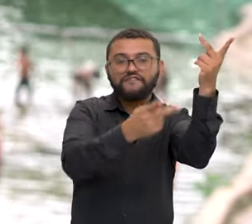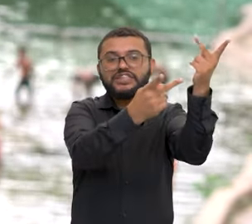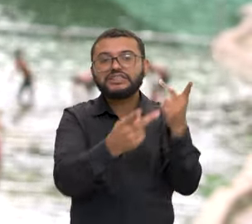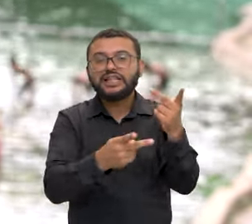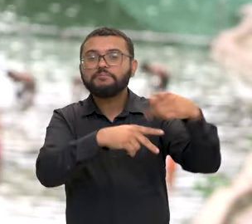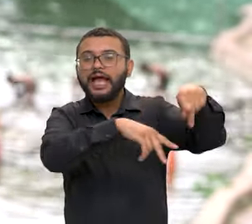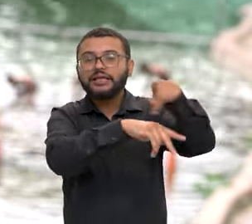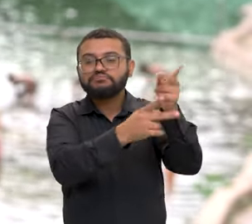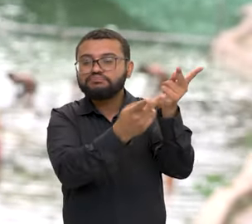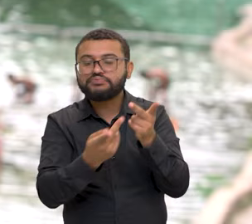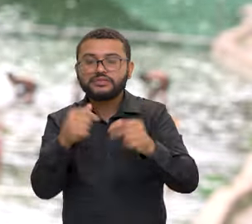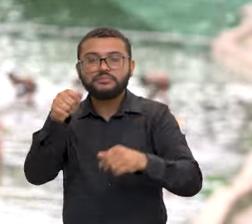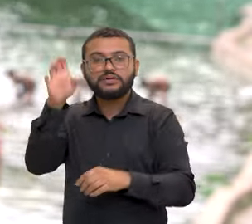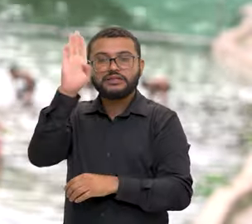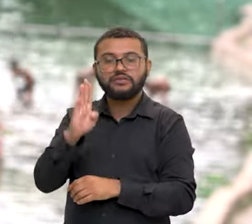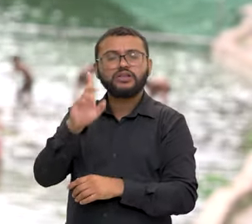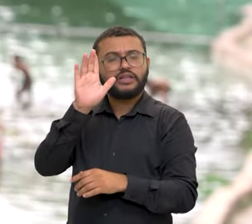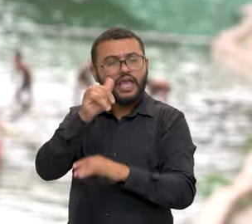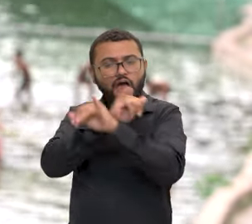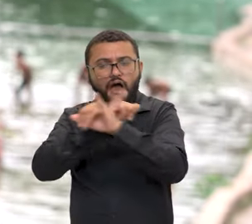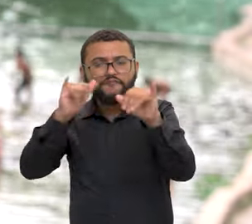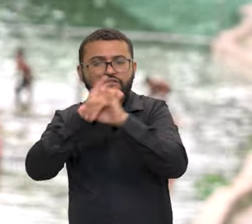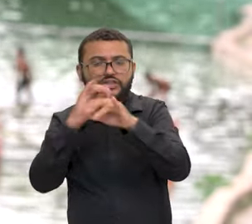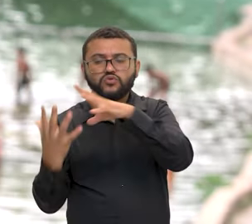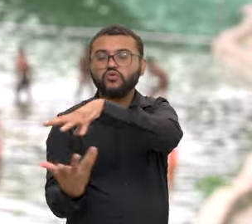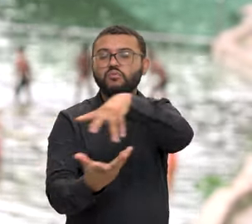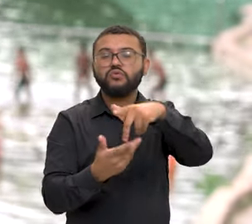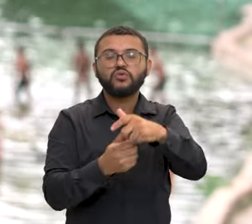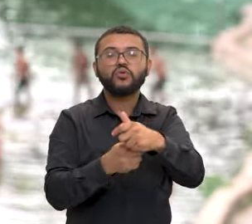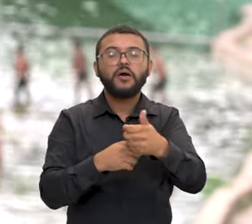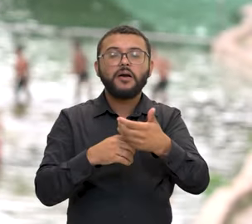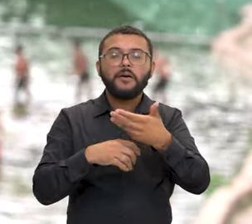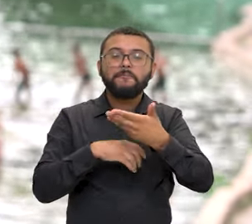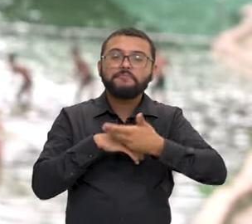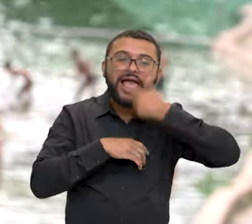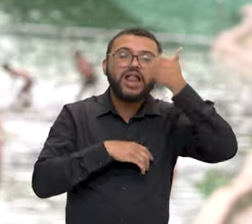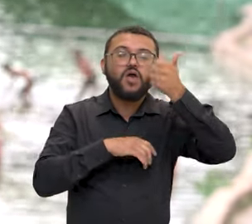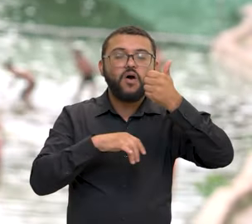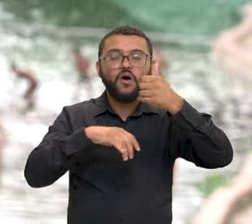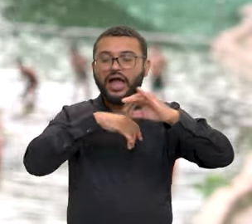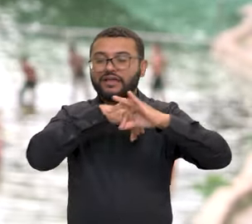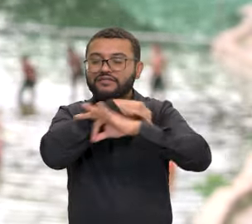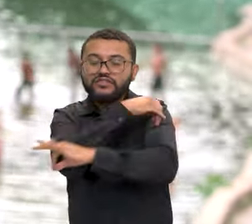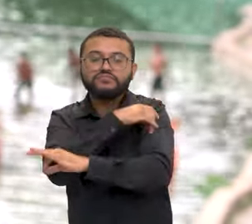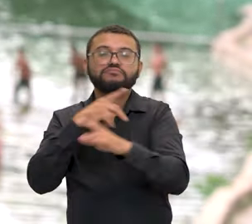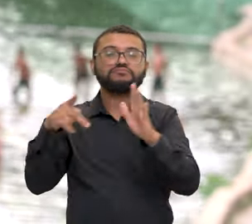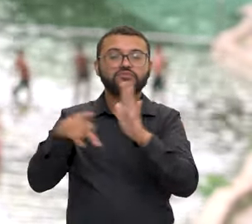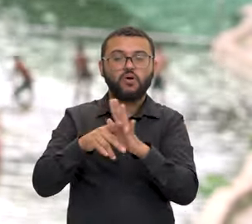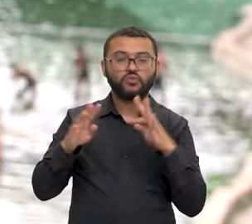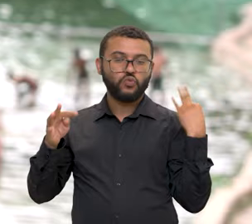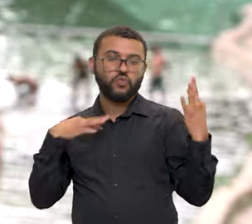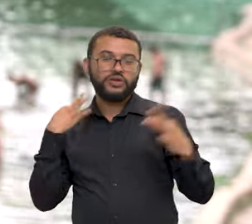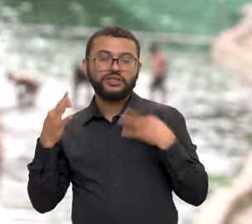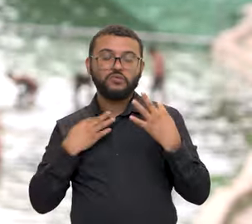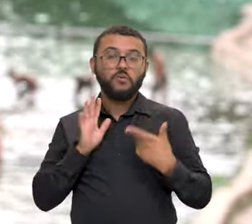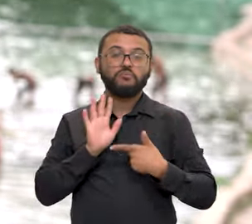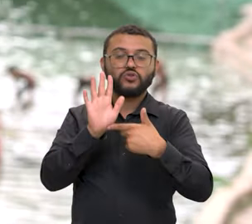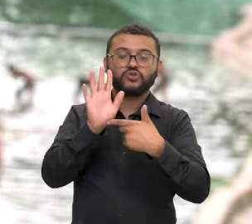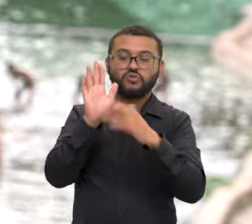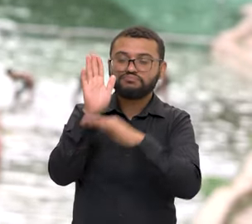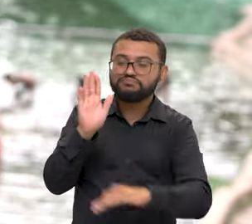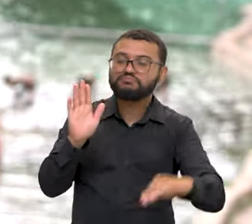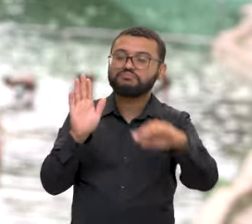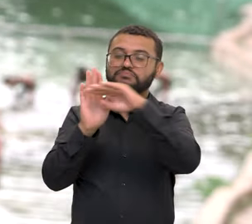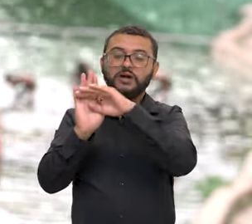infraestrutura turística buscaram posicionar o Brasil como um destino atraente e acessível. Essas iniciativas,